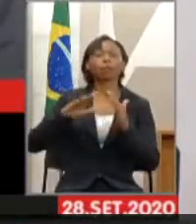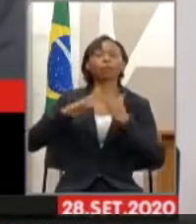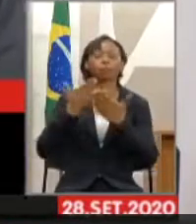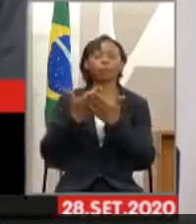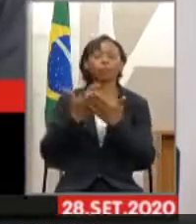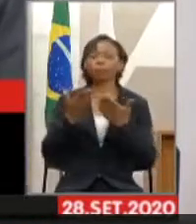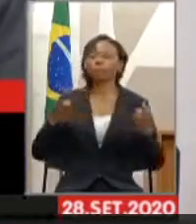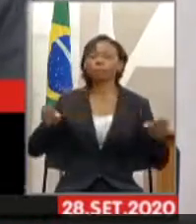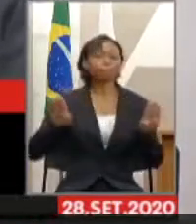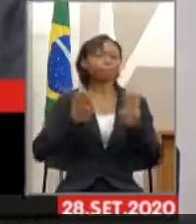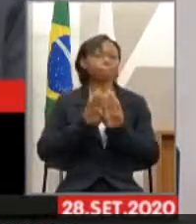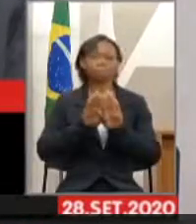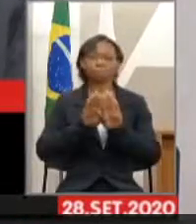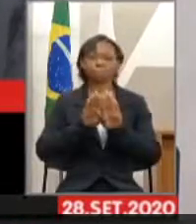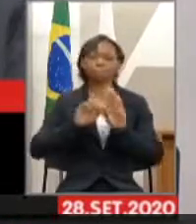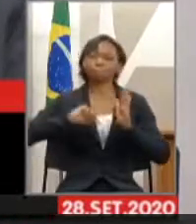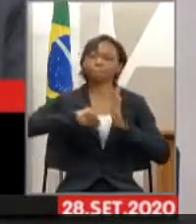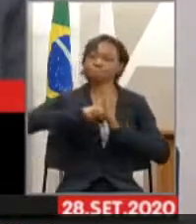essa comissão,